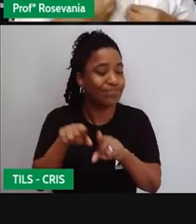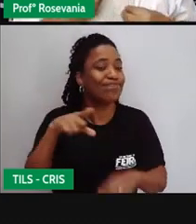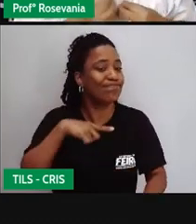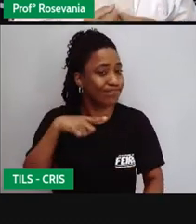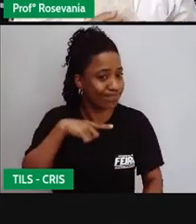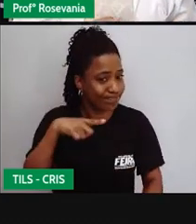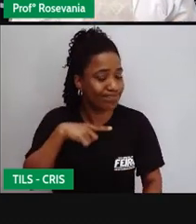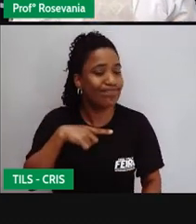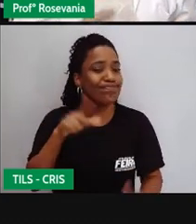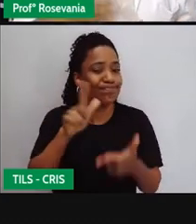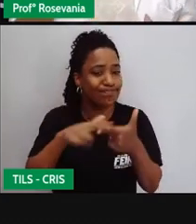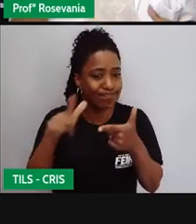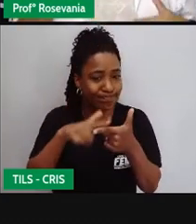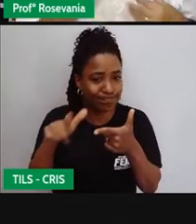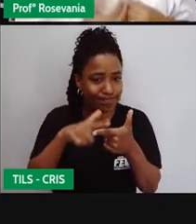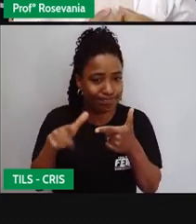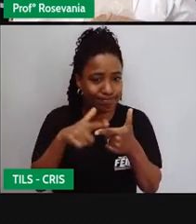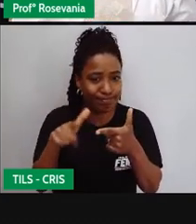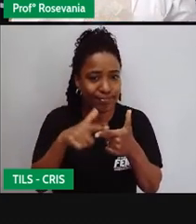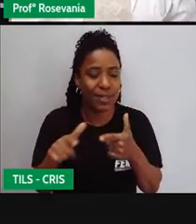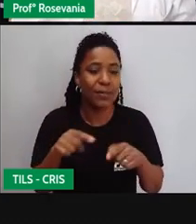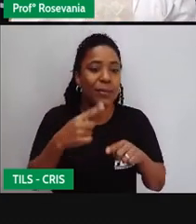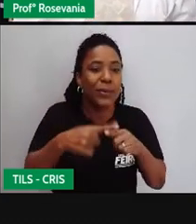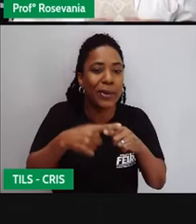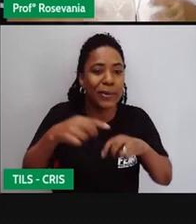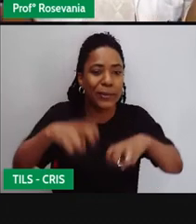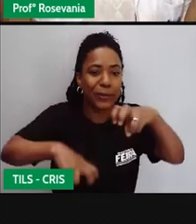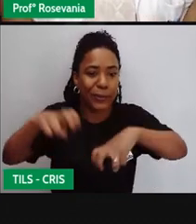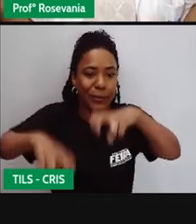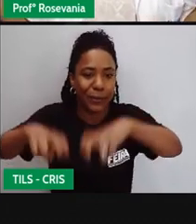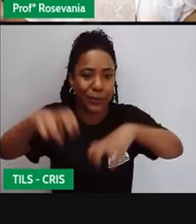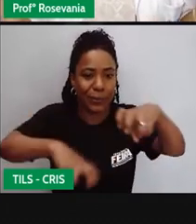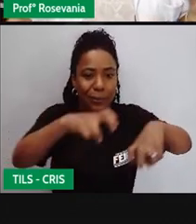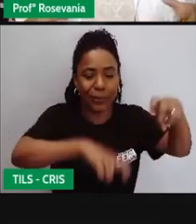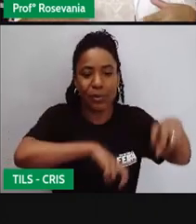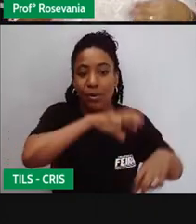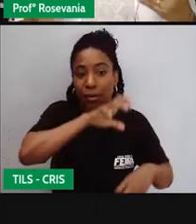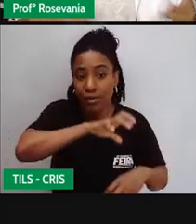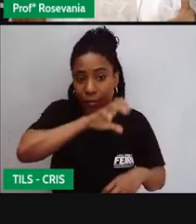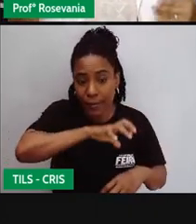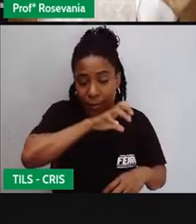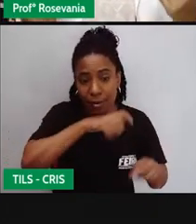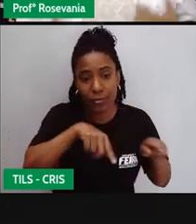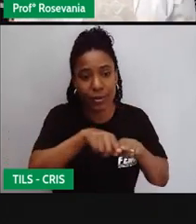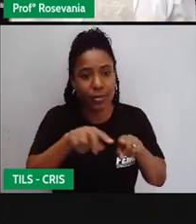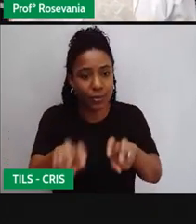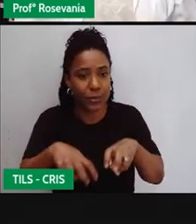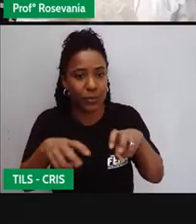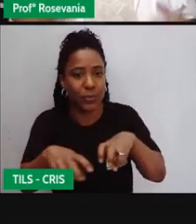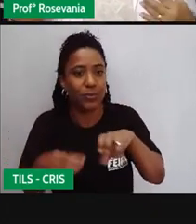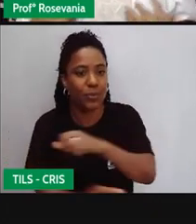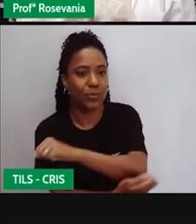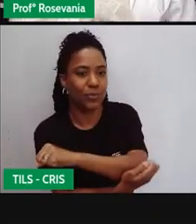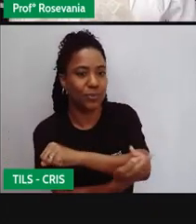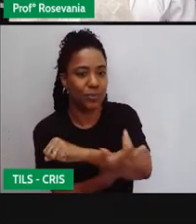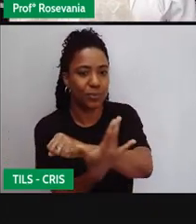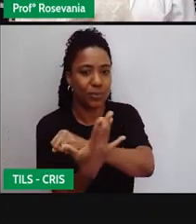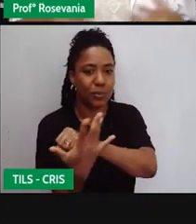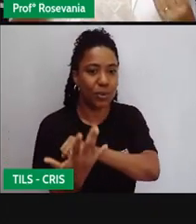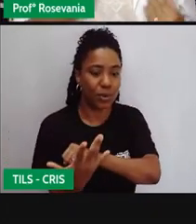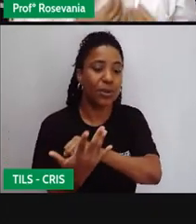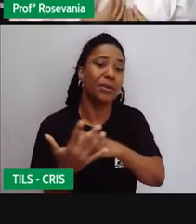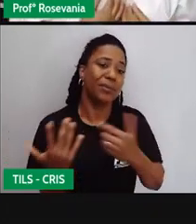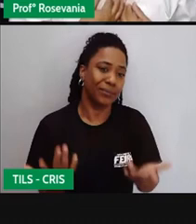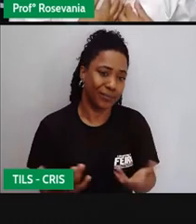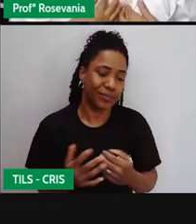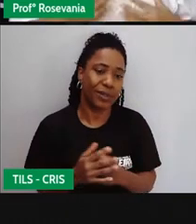para a criação de animais, para a produção agrícola, e a gente percebe que as condições também são as mesmas, quanto mais o desmato,